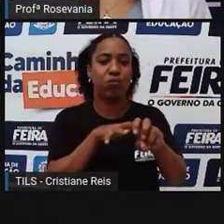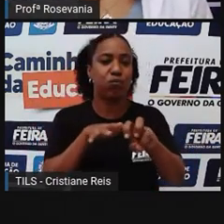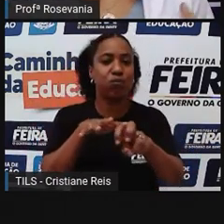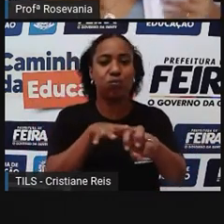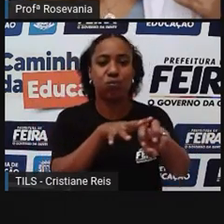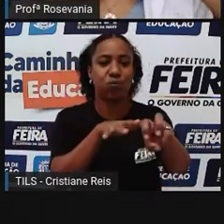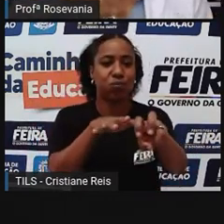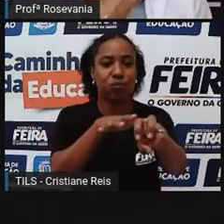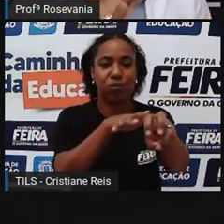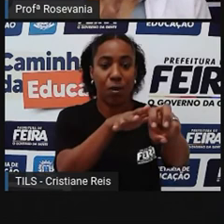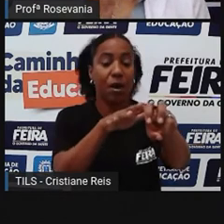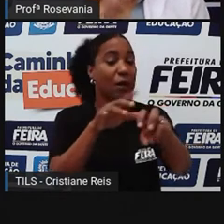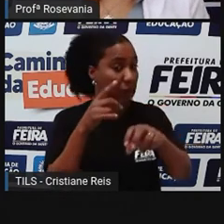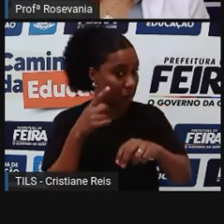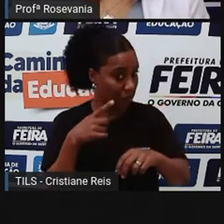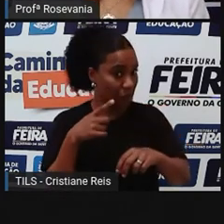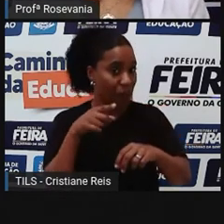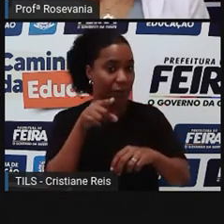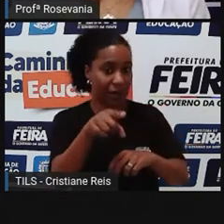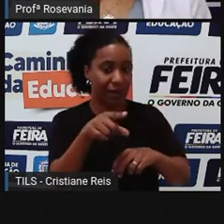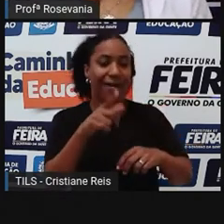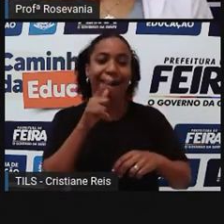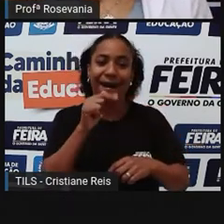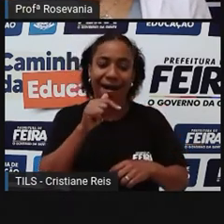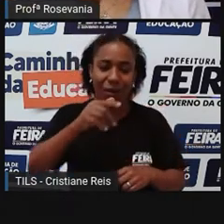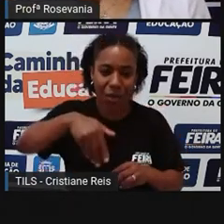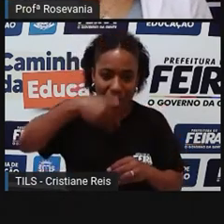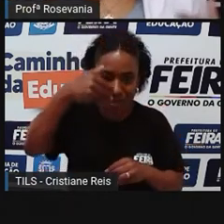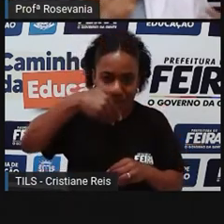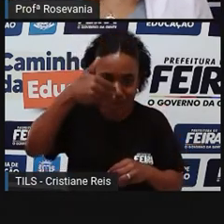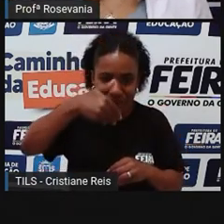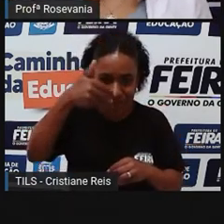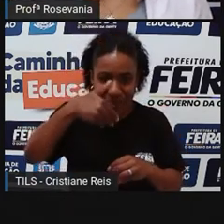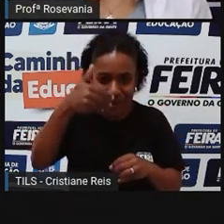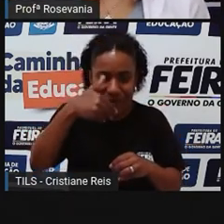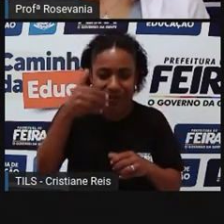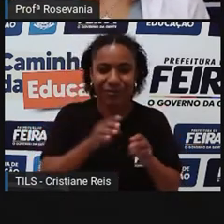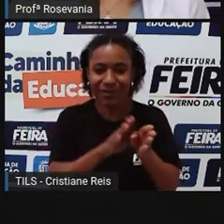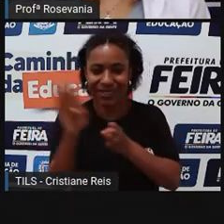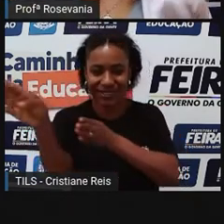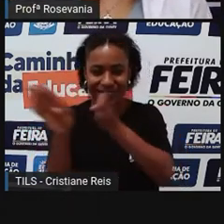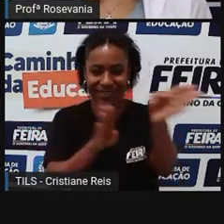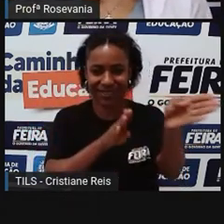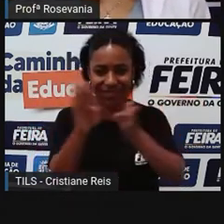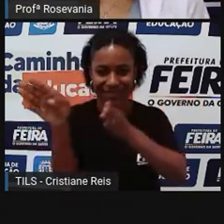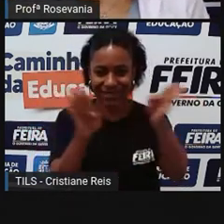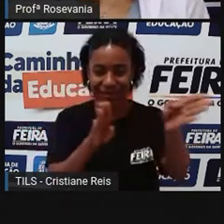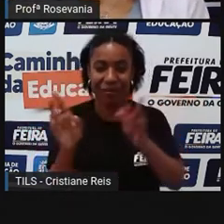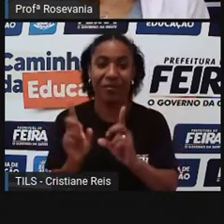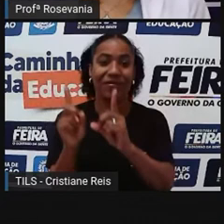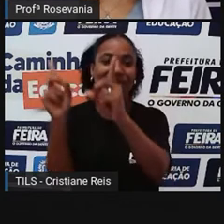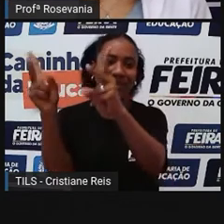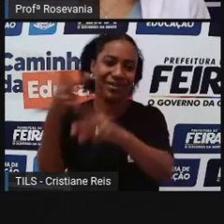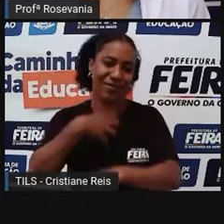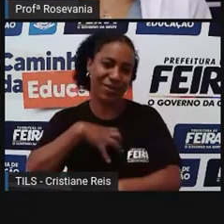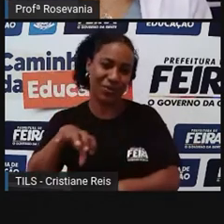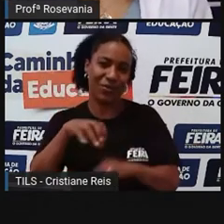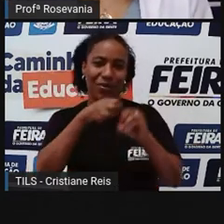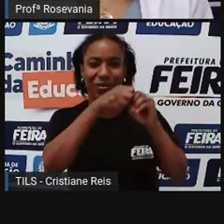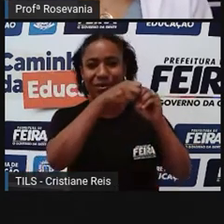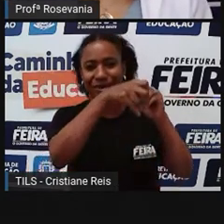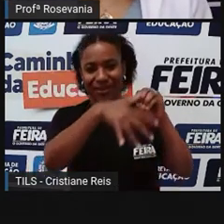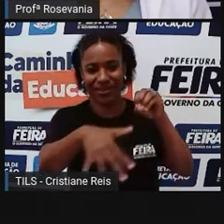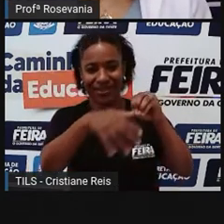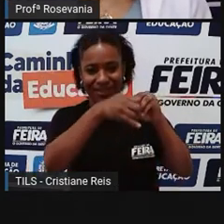levavam esse gado das mais diversas cidades para se vender em Salvador, para se vender em Cachoeira, né.